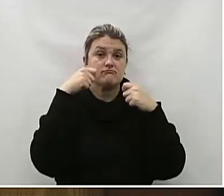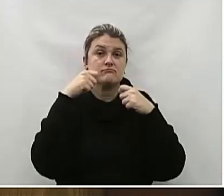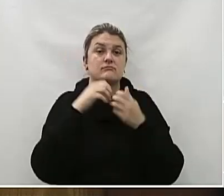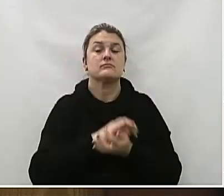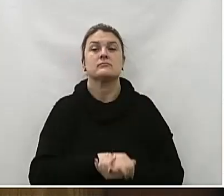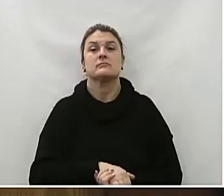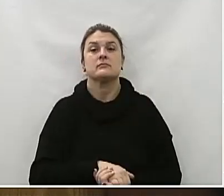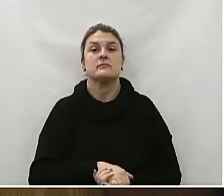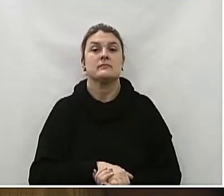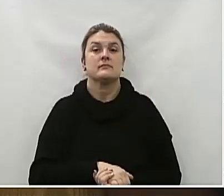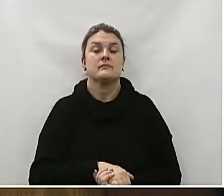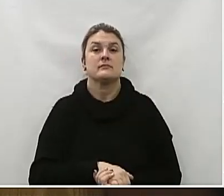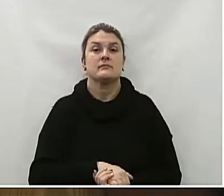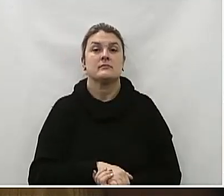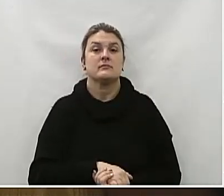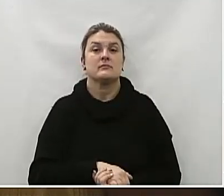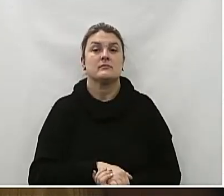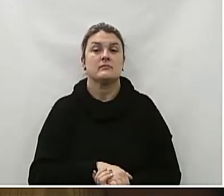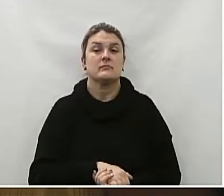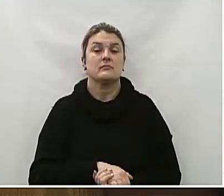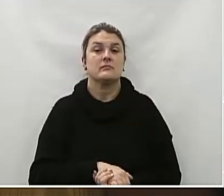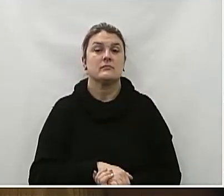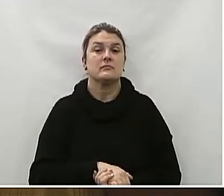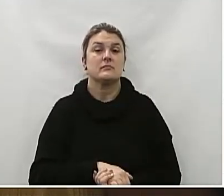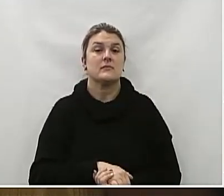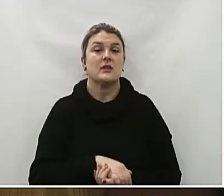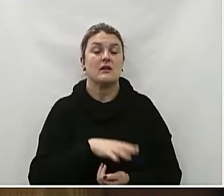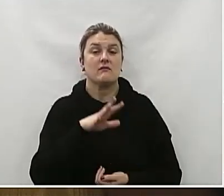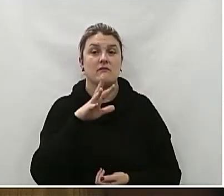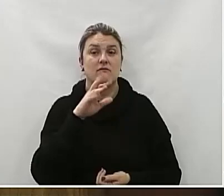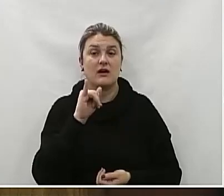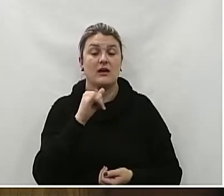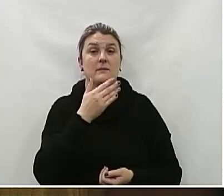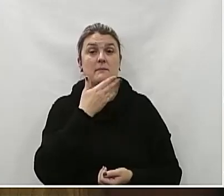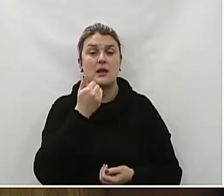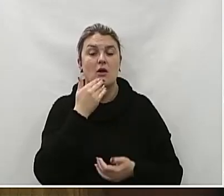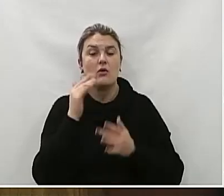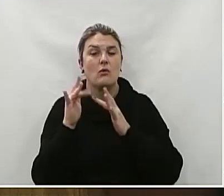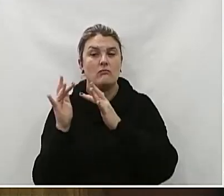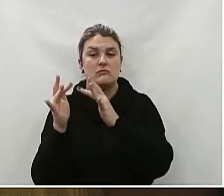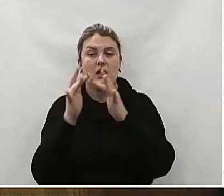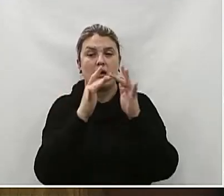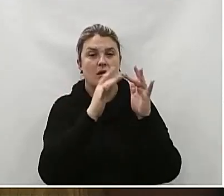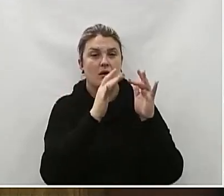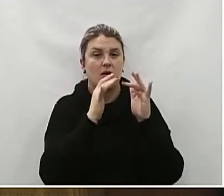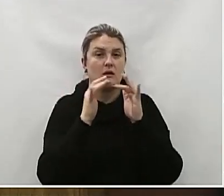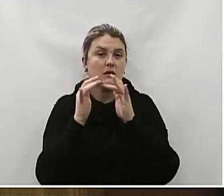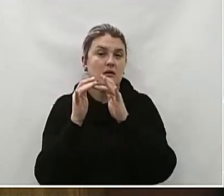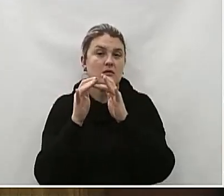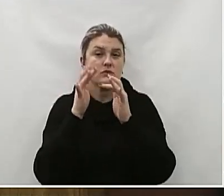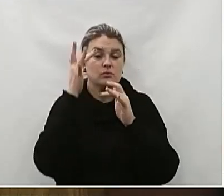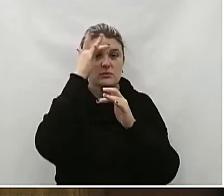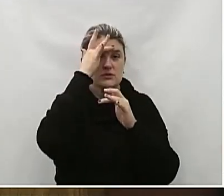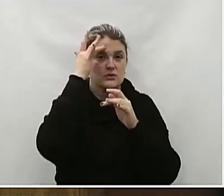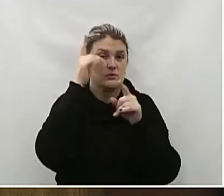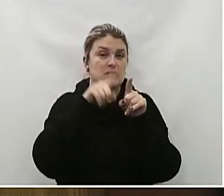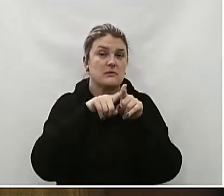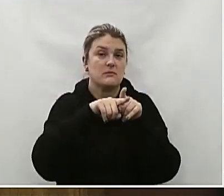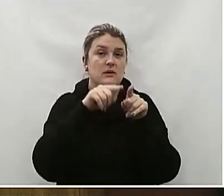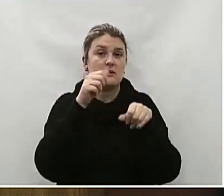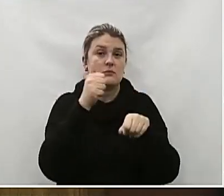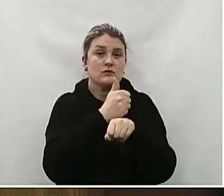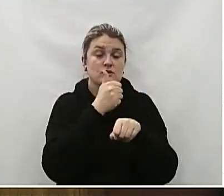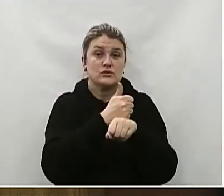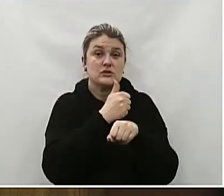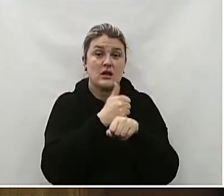A contabilidade Dos órgãos públicos E assegurando A lesura Dos procedimentos Realizados Em nome dos cidadãos